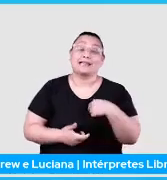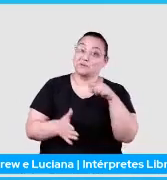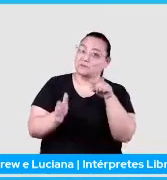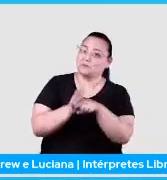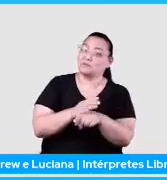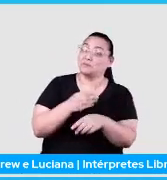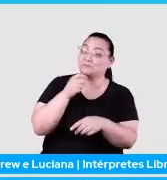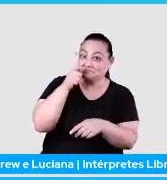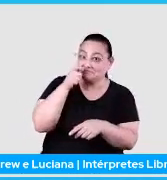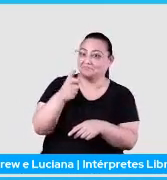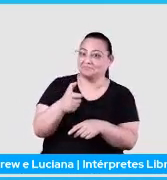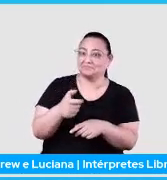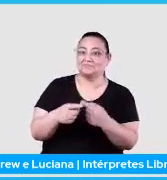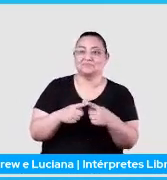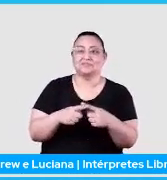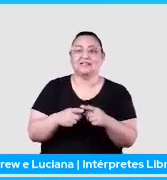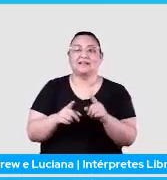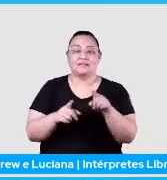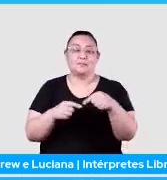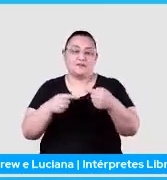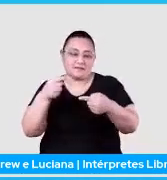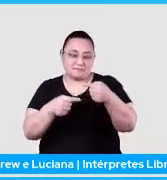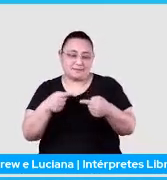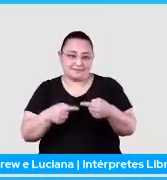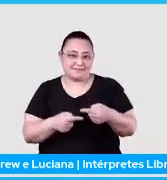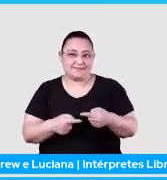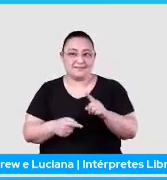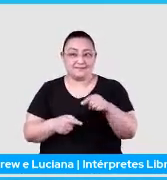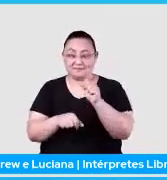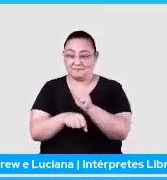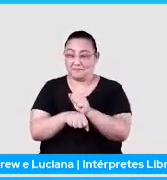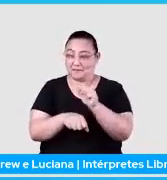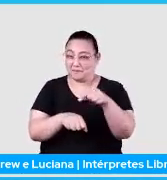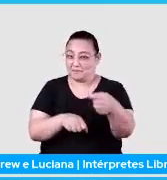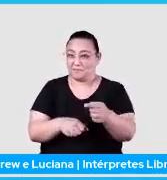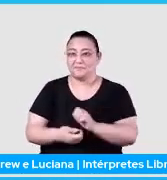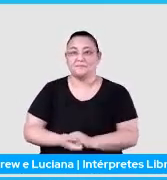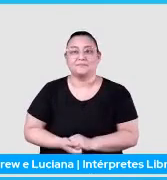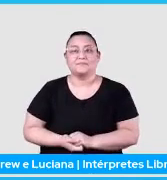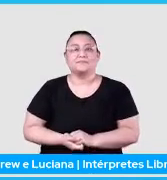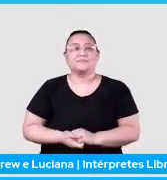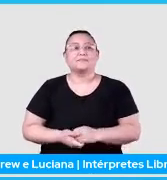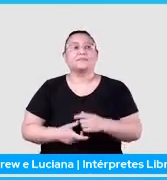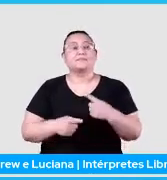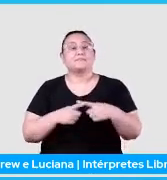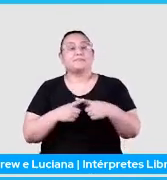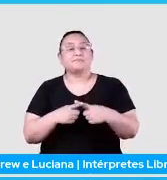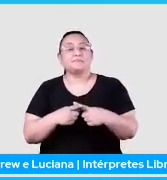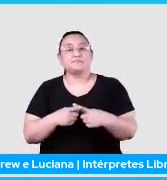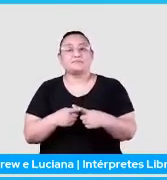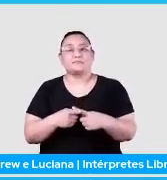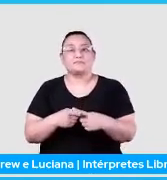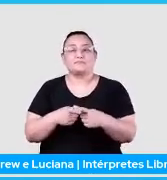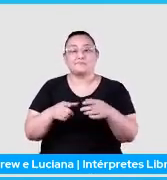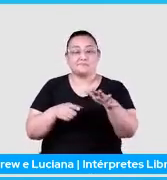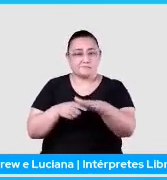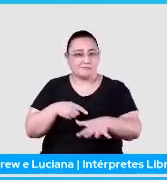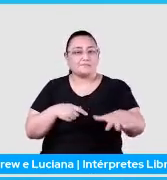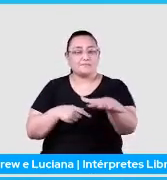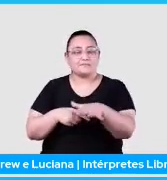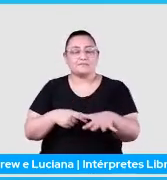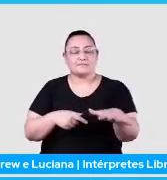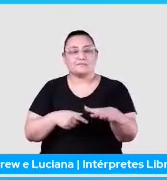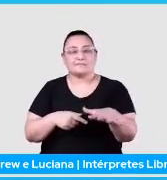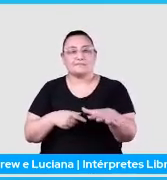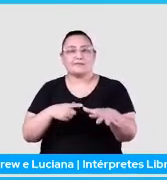interessante, que vai ser, a gente vai debater bastante daqui a pouco, que, porque assim, nessa área, a gente